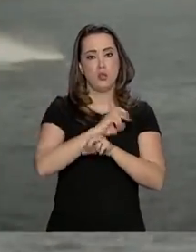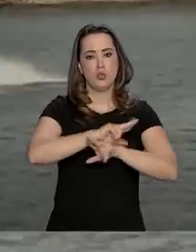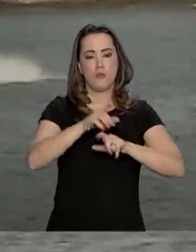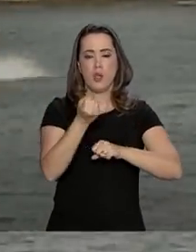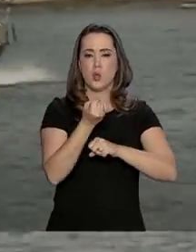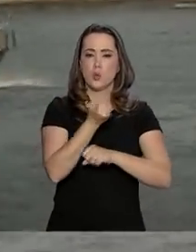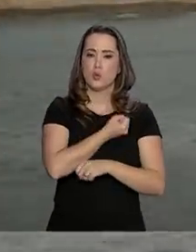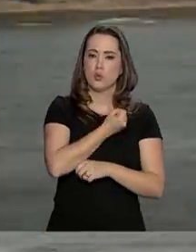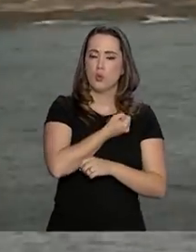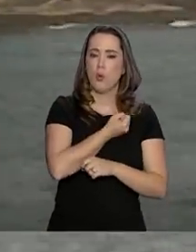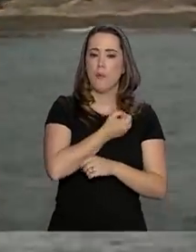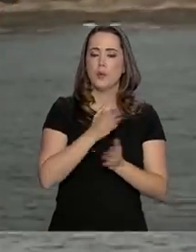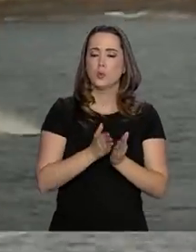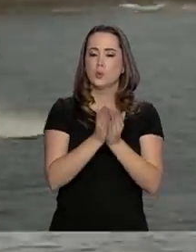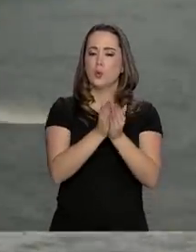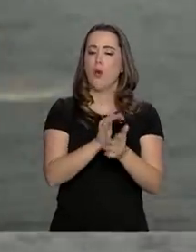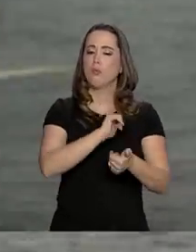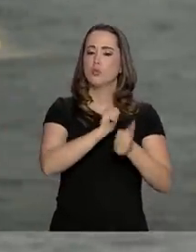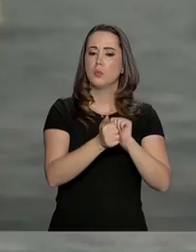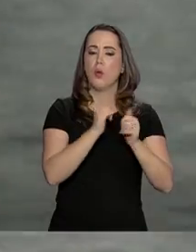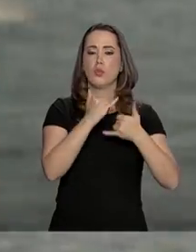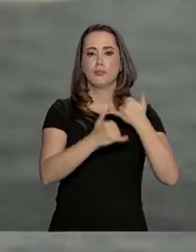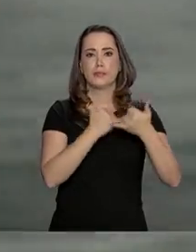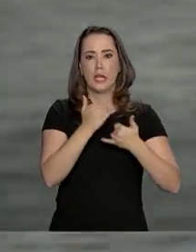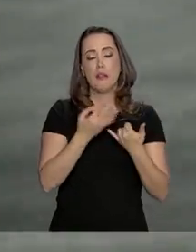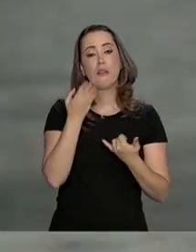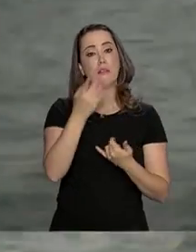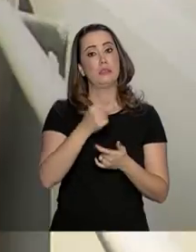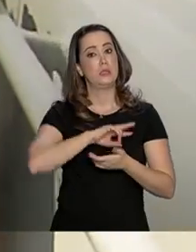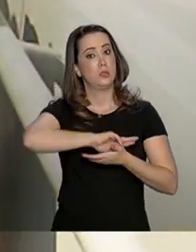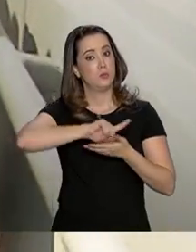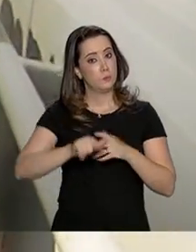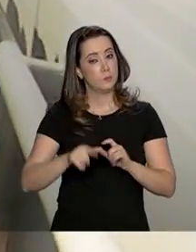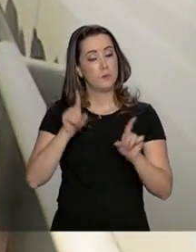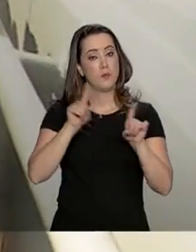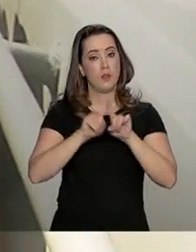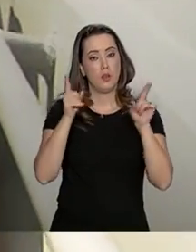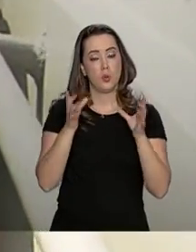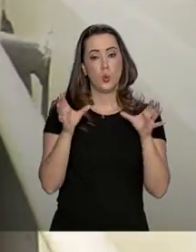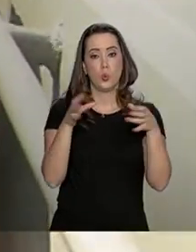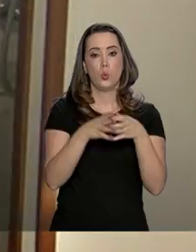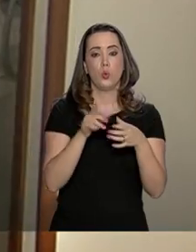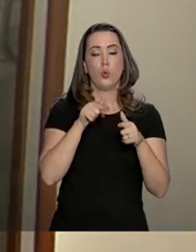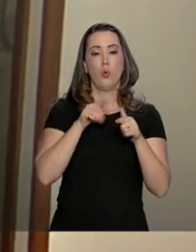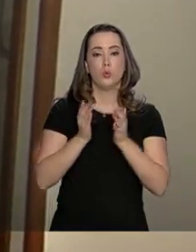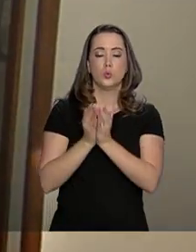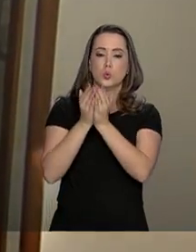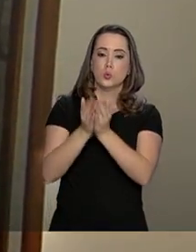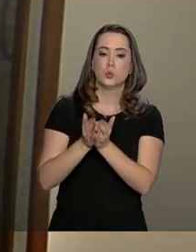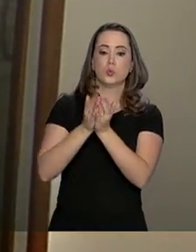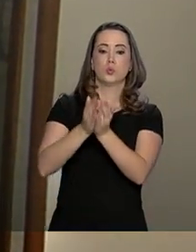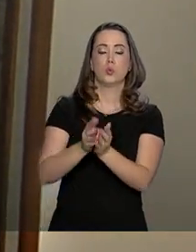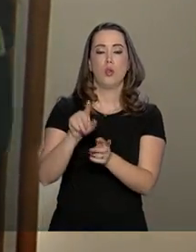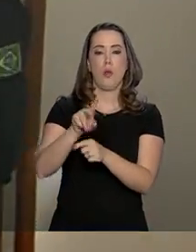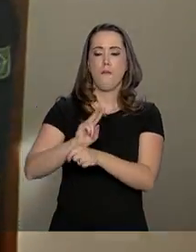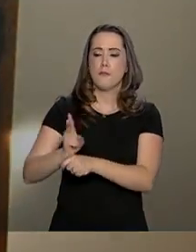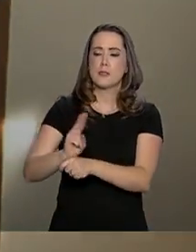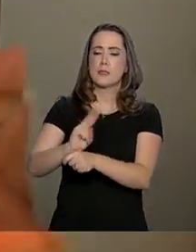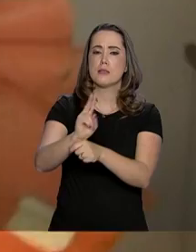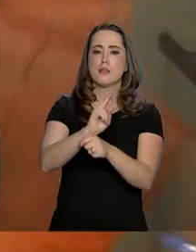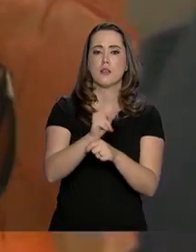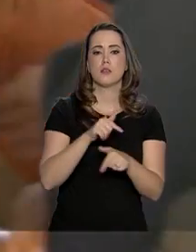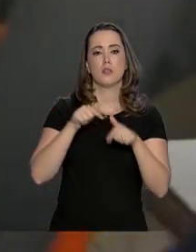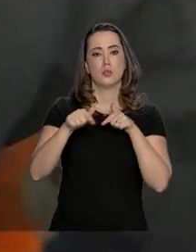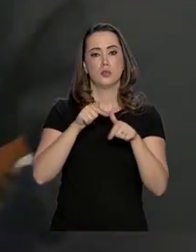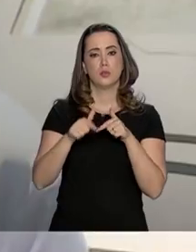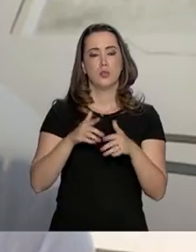embarcações de recreio e desporto aumenta consideravelmente. E a Capitania dos Portos intensifica a fiscalização na